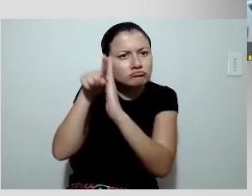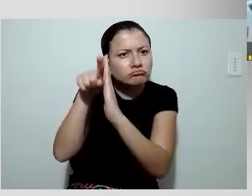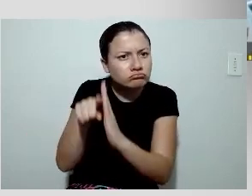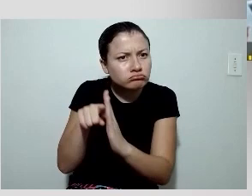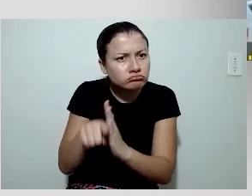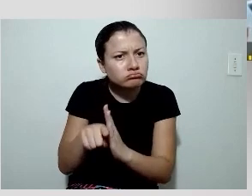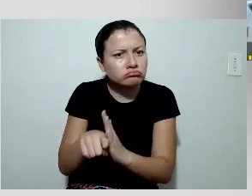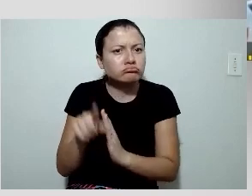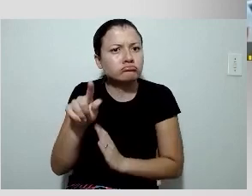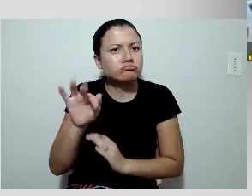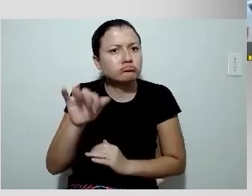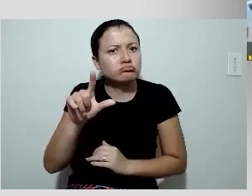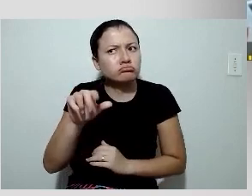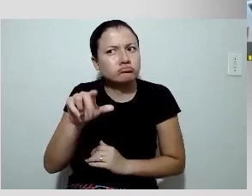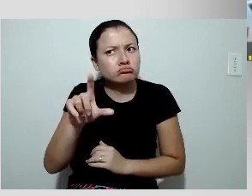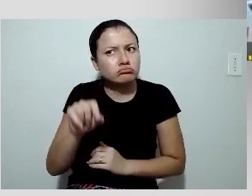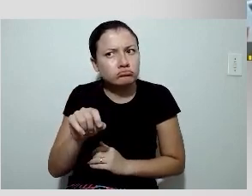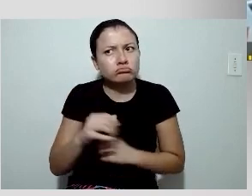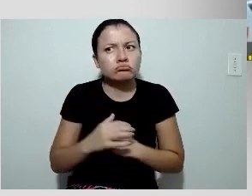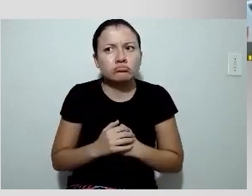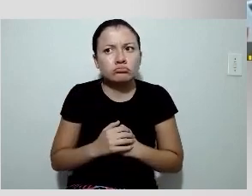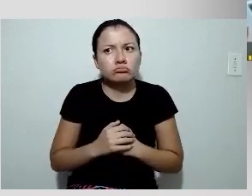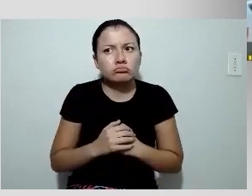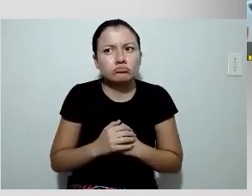desse cliente. É que ela era